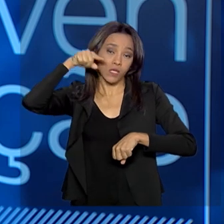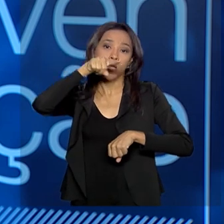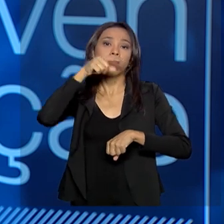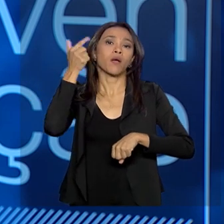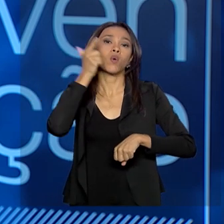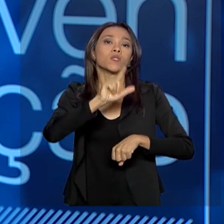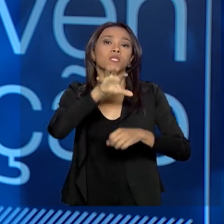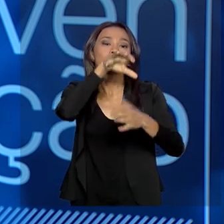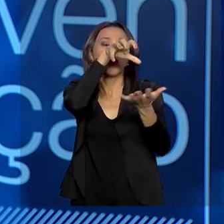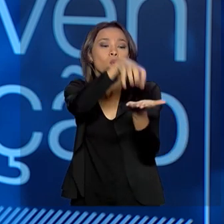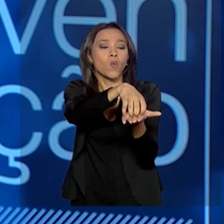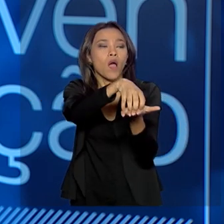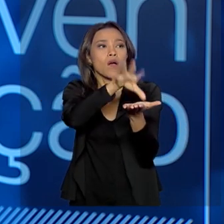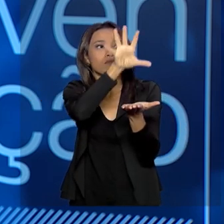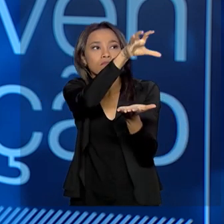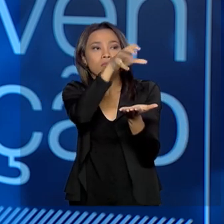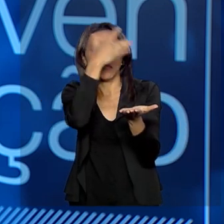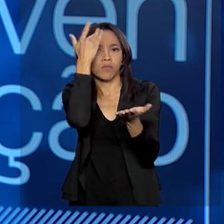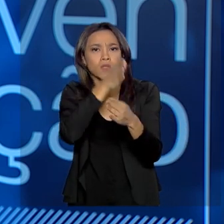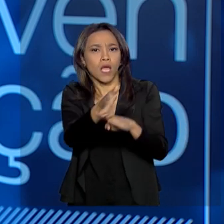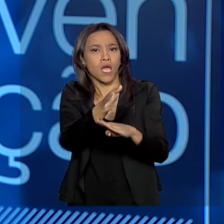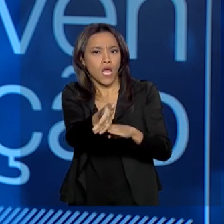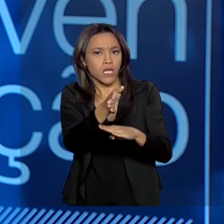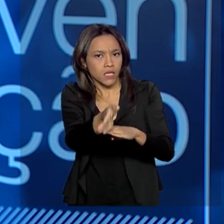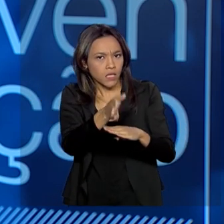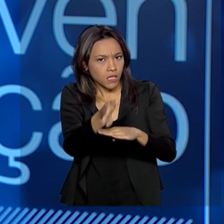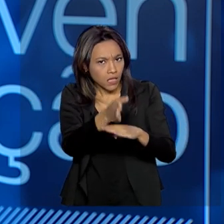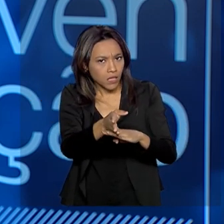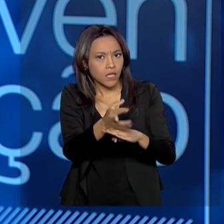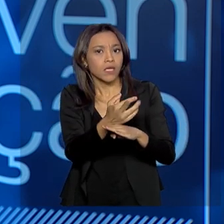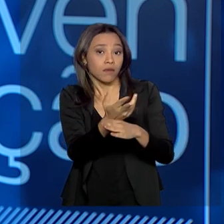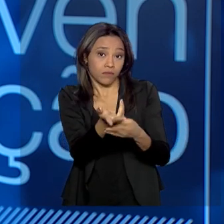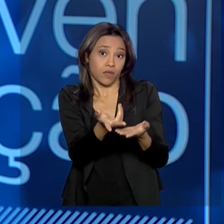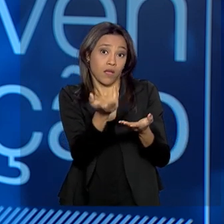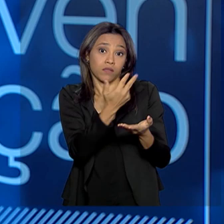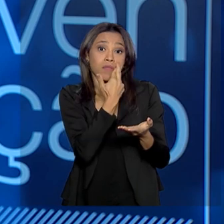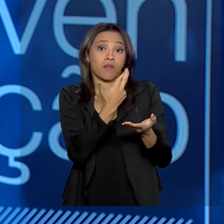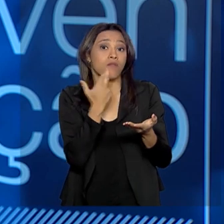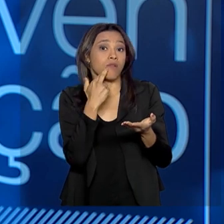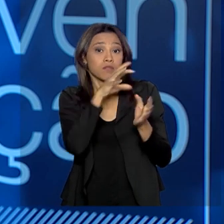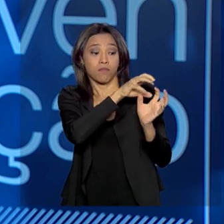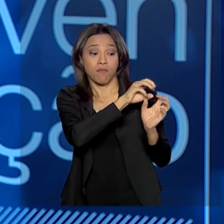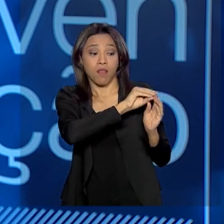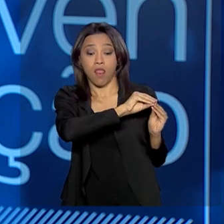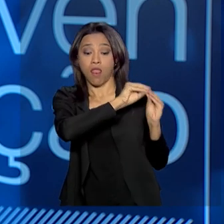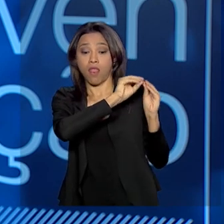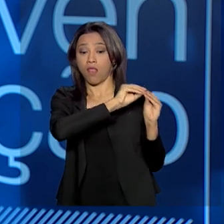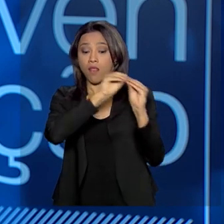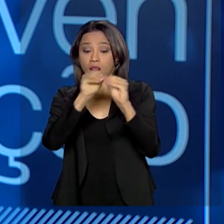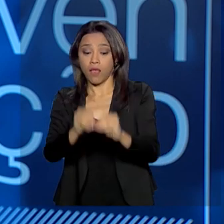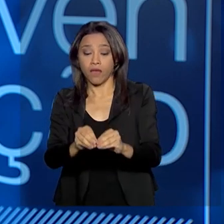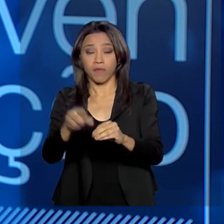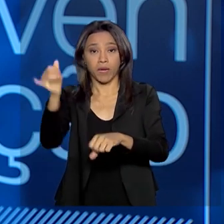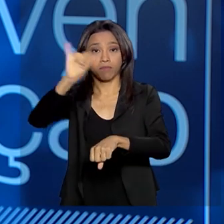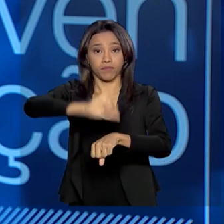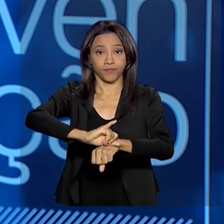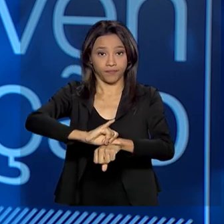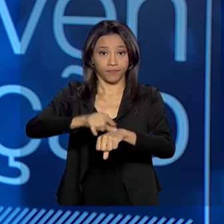que entra por Roraima até Manaus. De Manaus é mais fácil